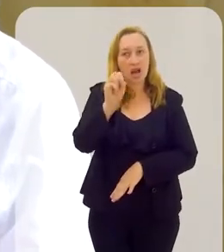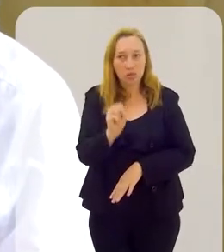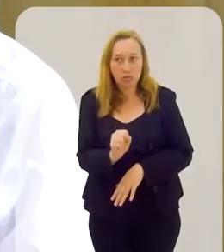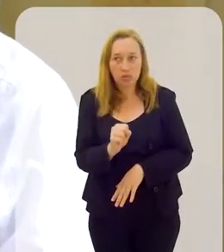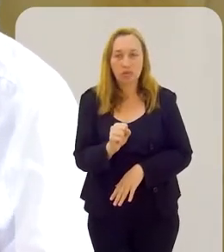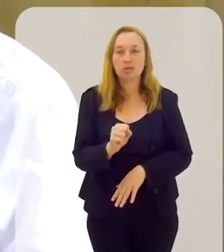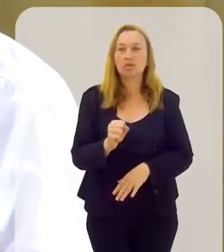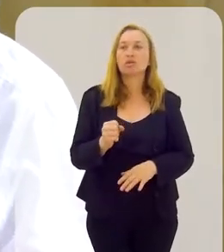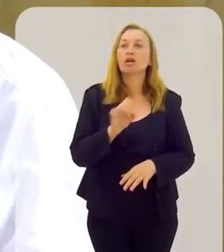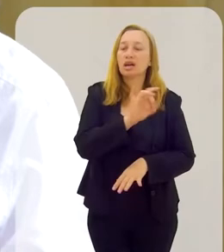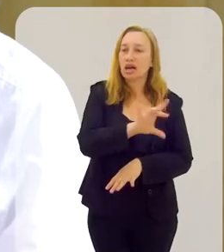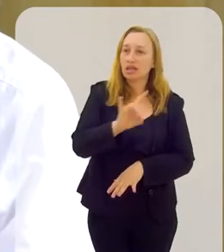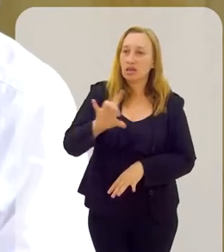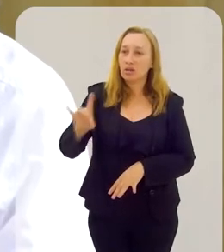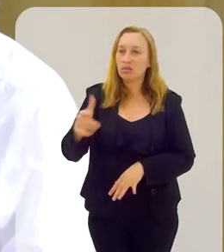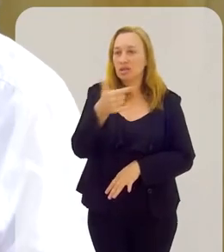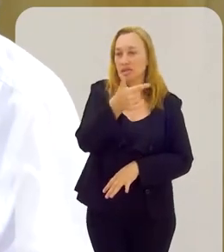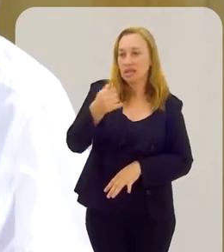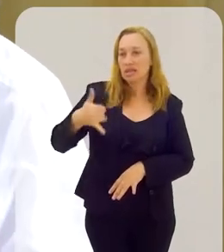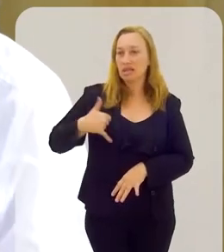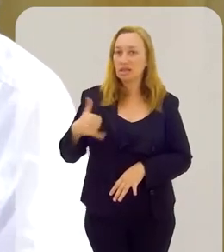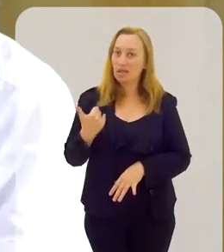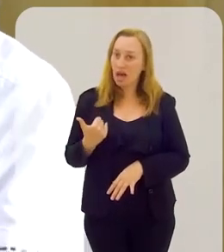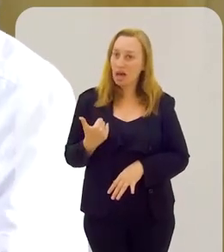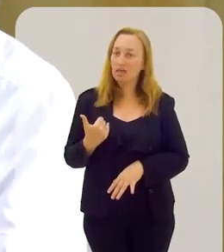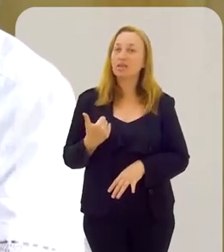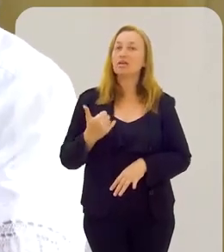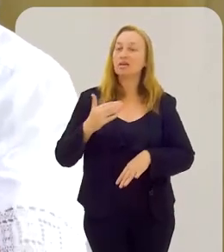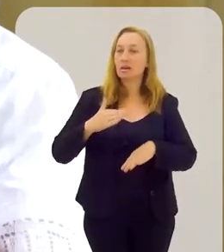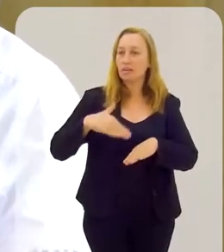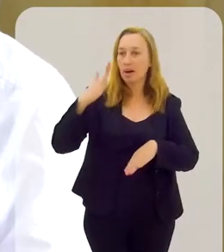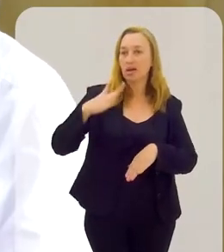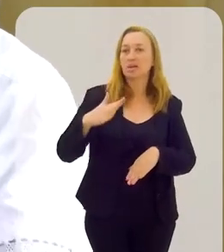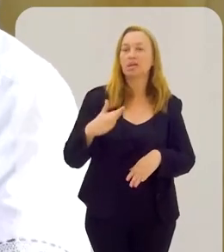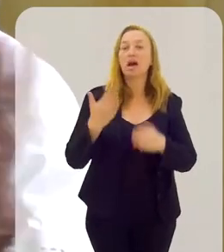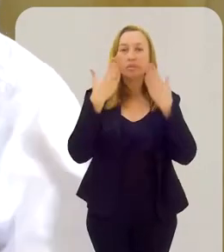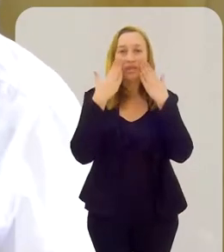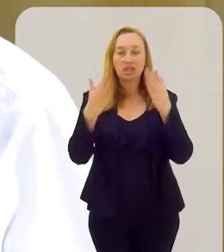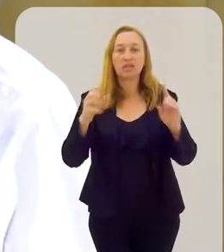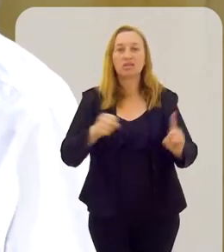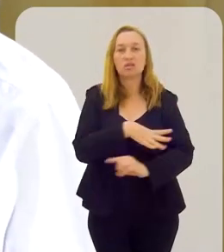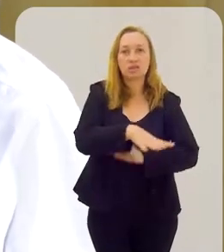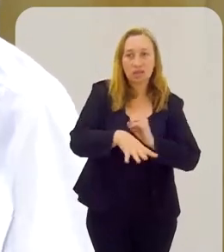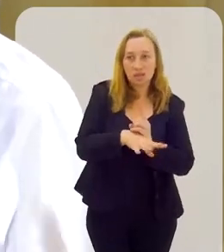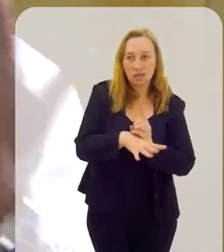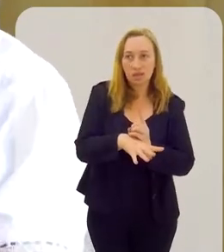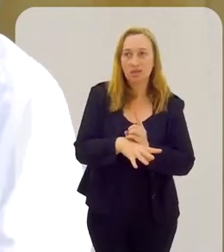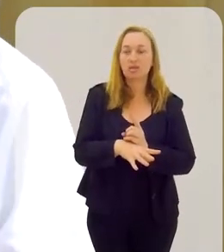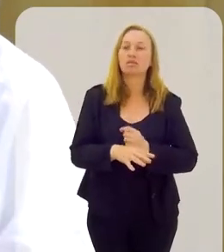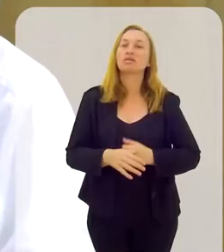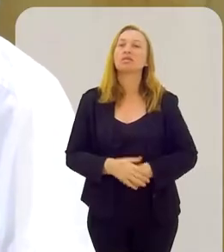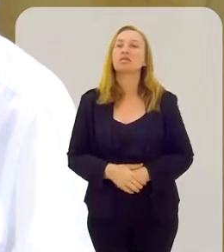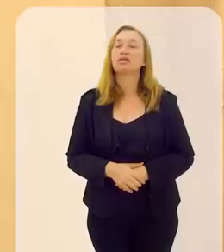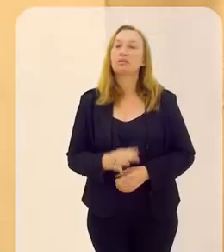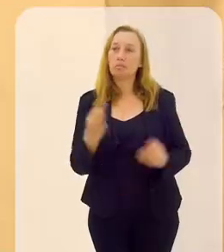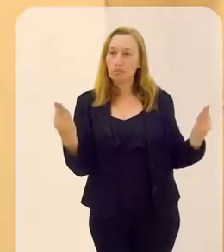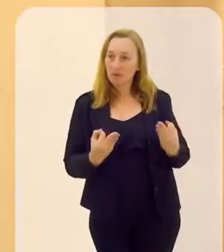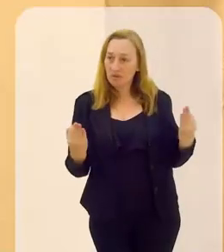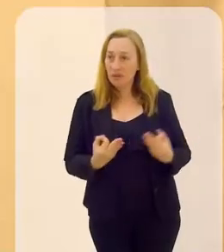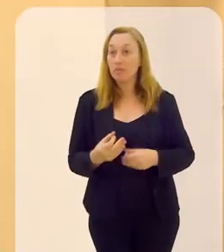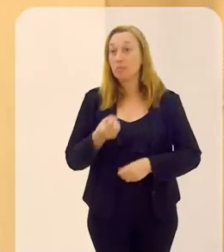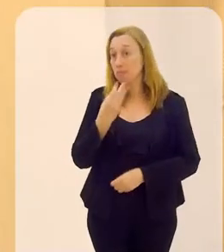paga seus sete anos se torna ebome, se torna a sua maioridade. É onde é apresentado à sociedade como um ebome.